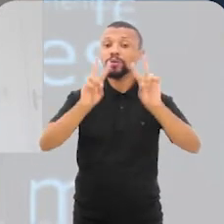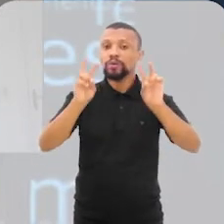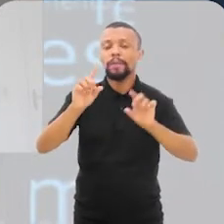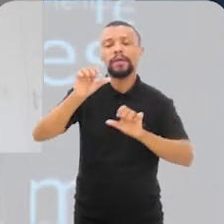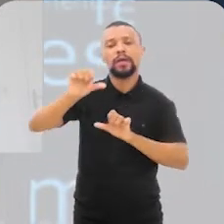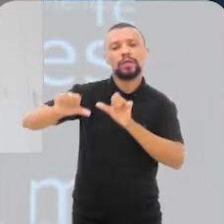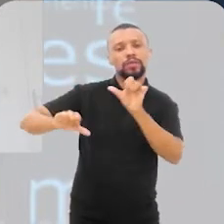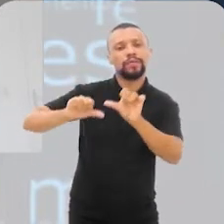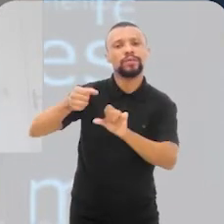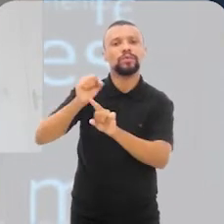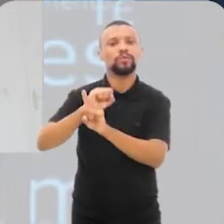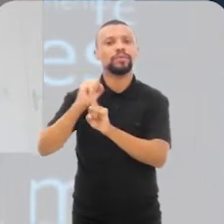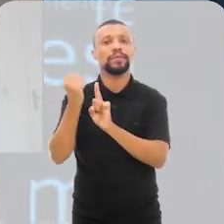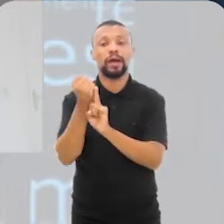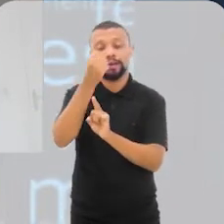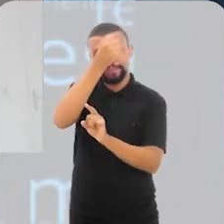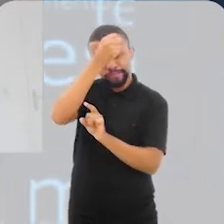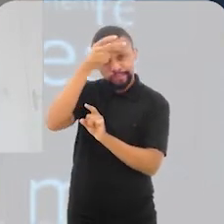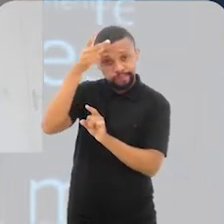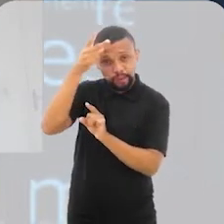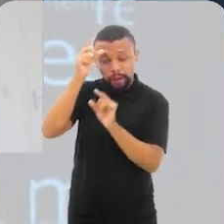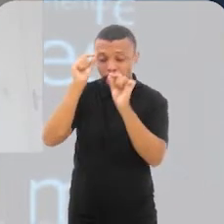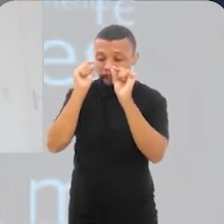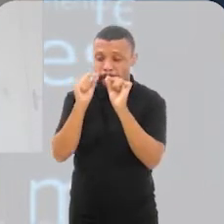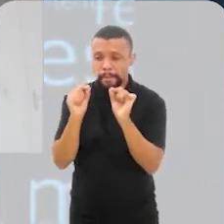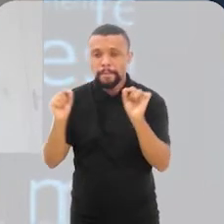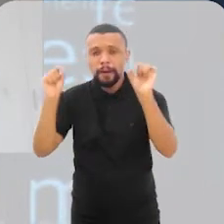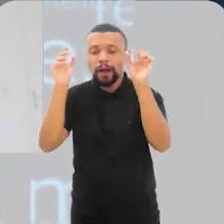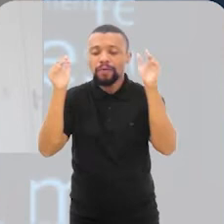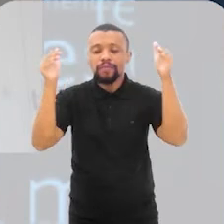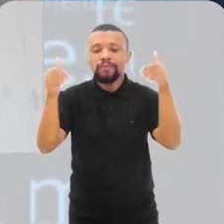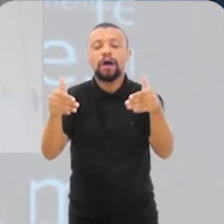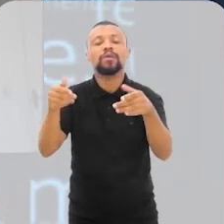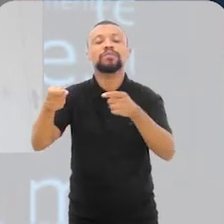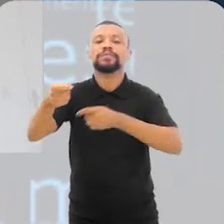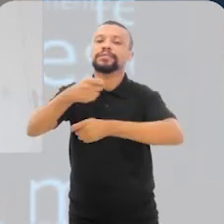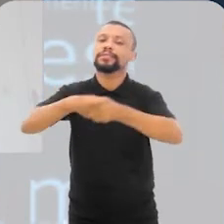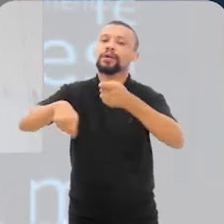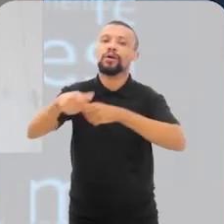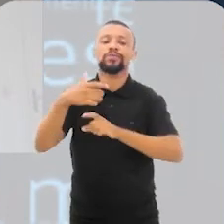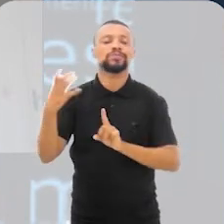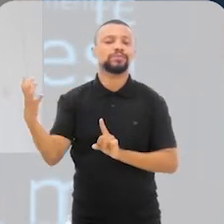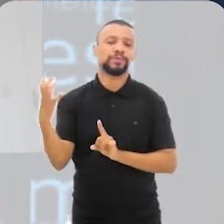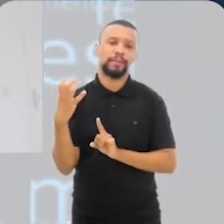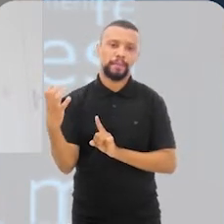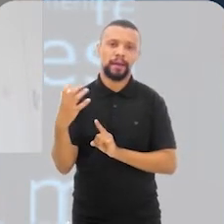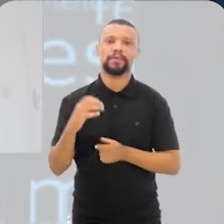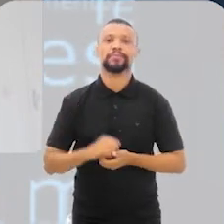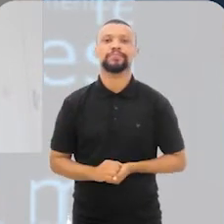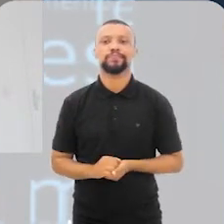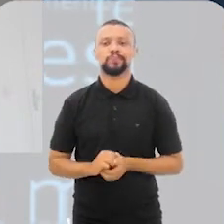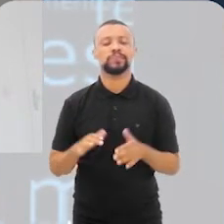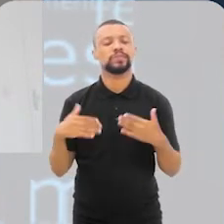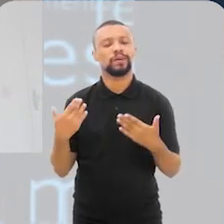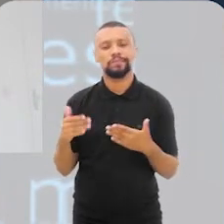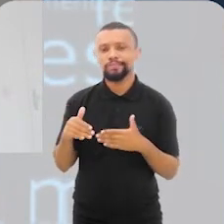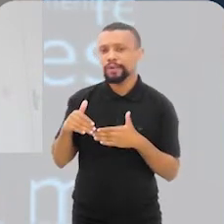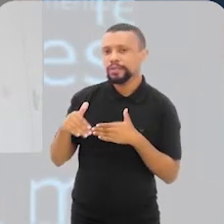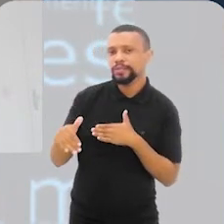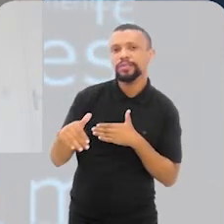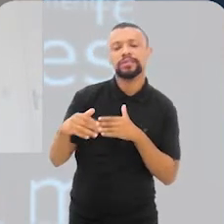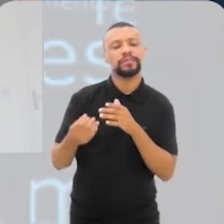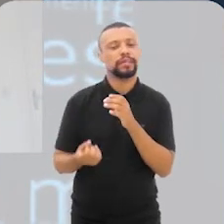inovação social nas cidades, com foco específico nos negócios de impacto. Então, a partir do